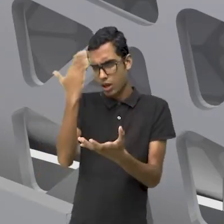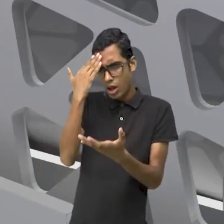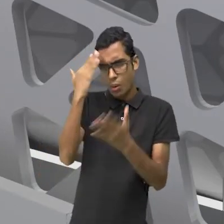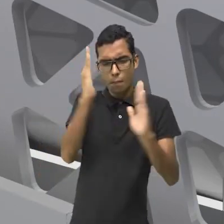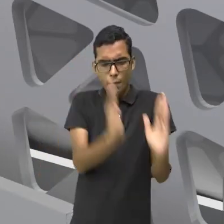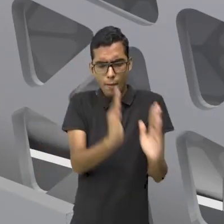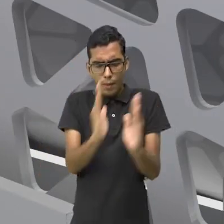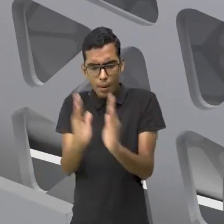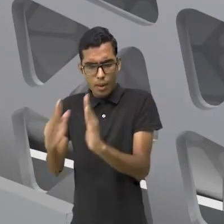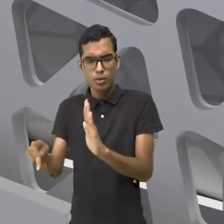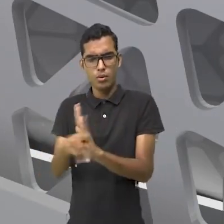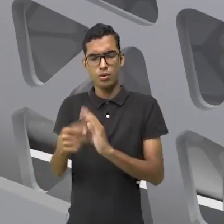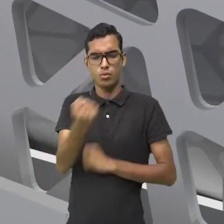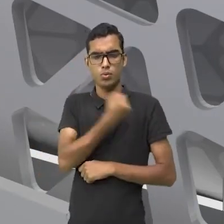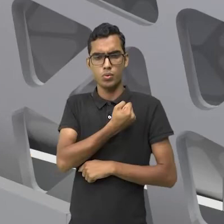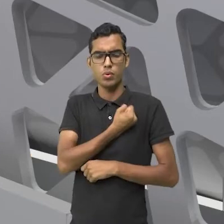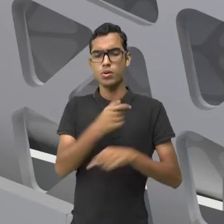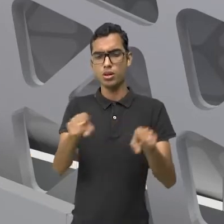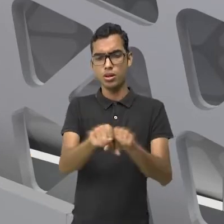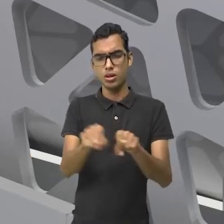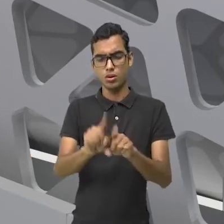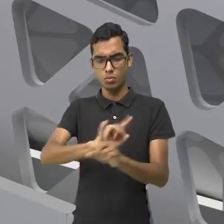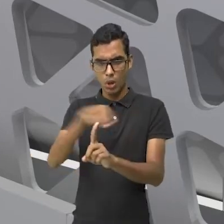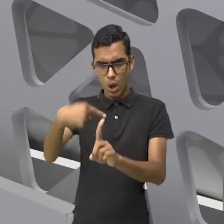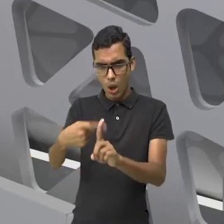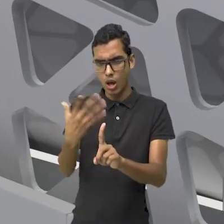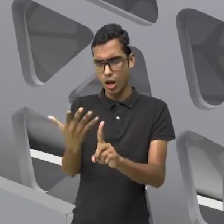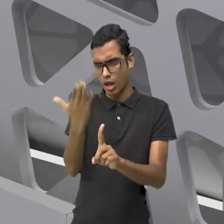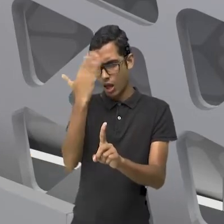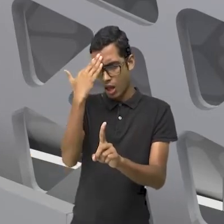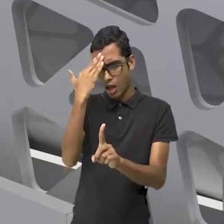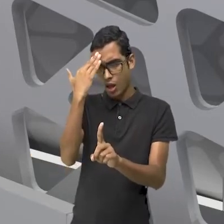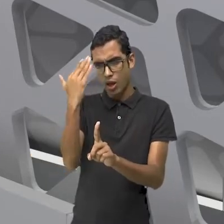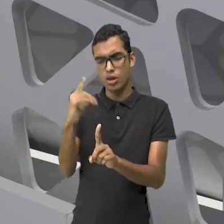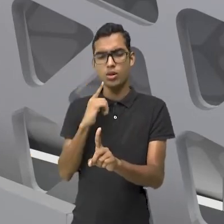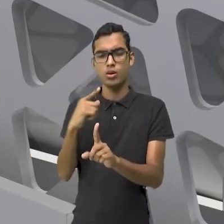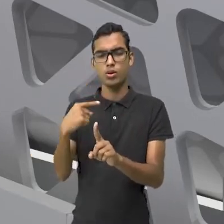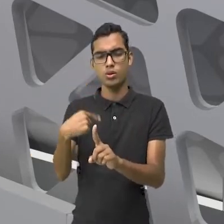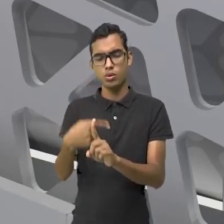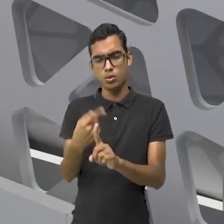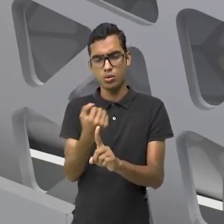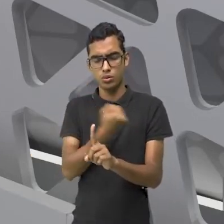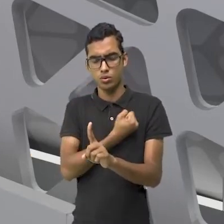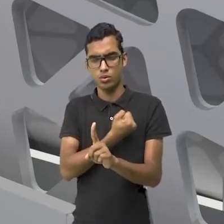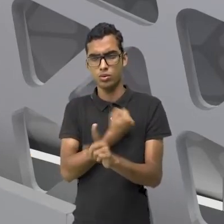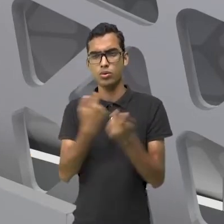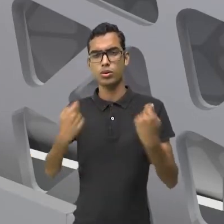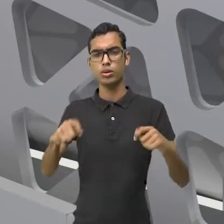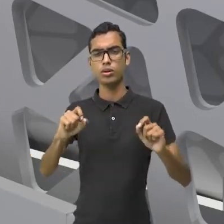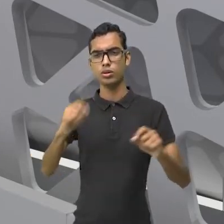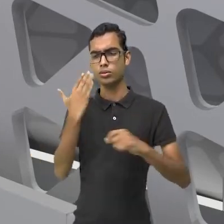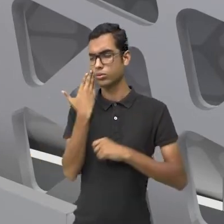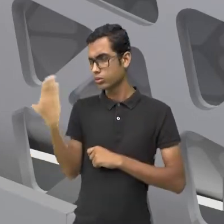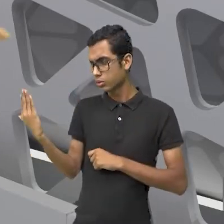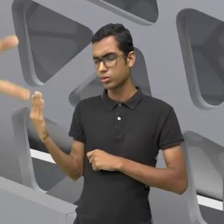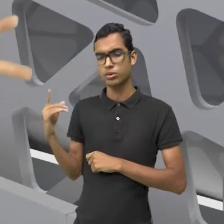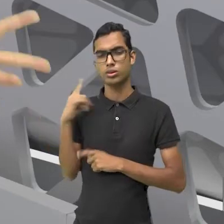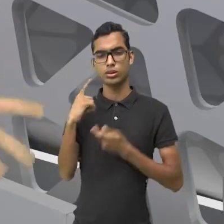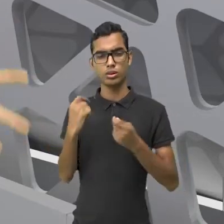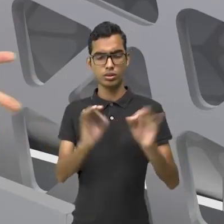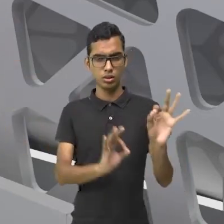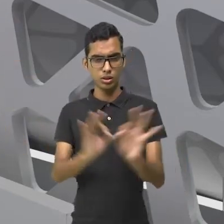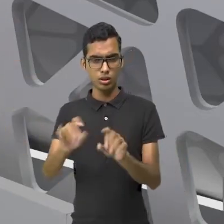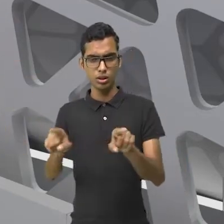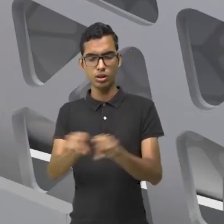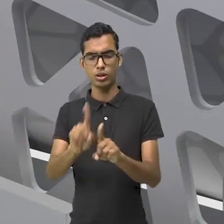pedaços de um número positivo, esses pedaços de um número positivo, eles serão